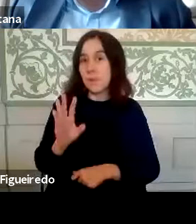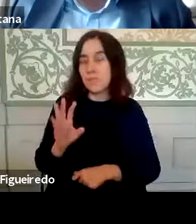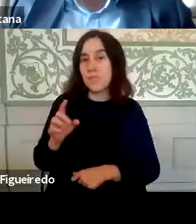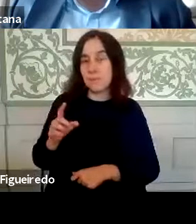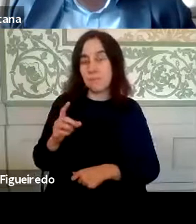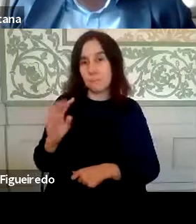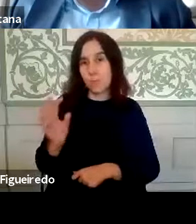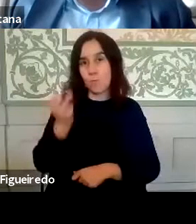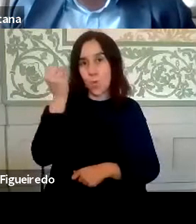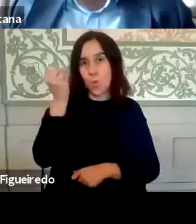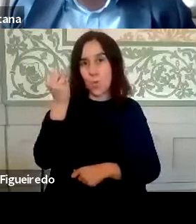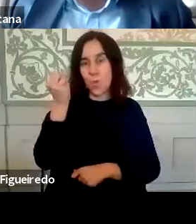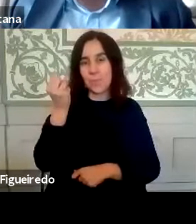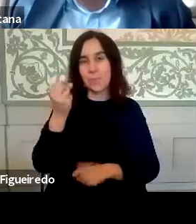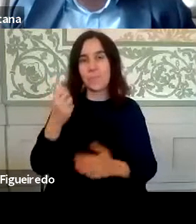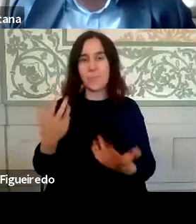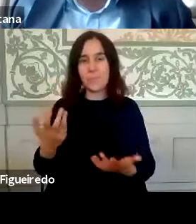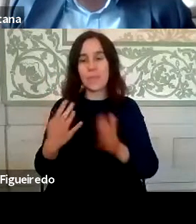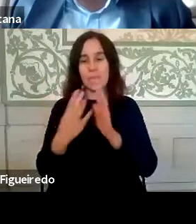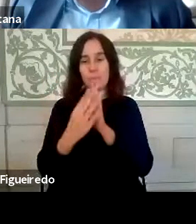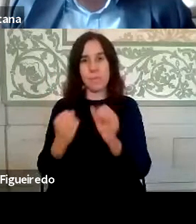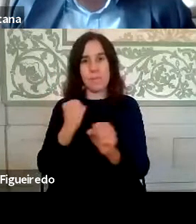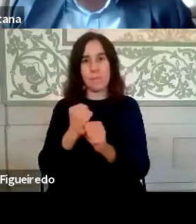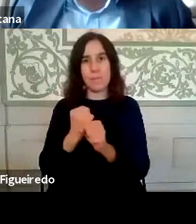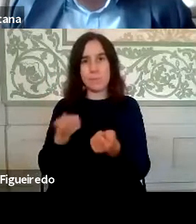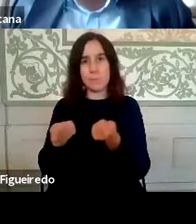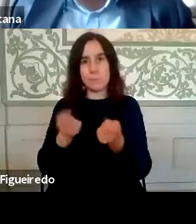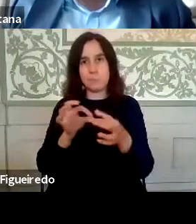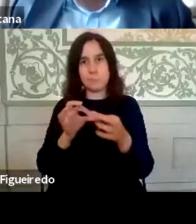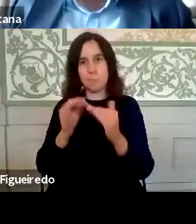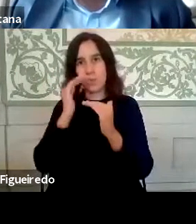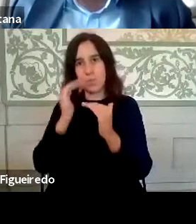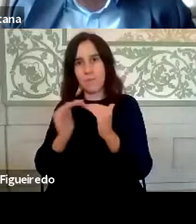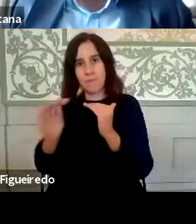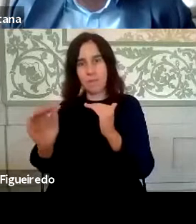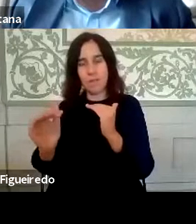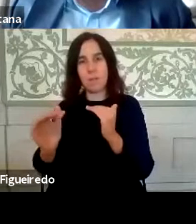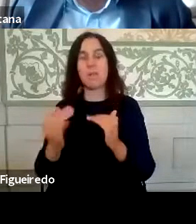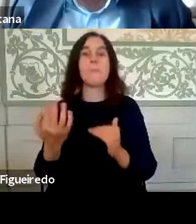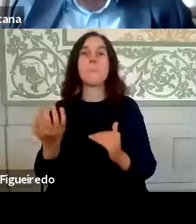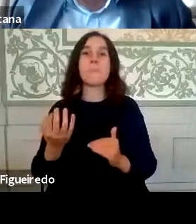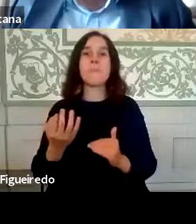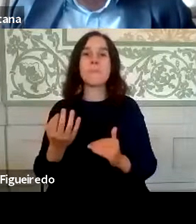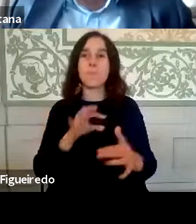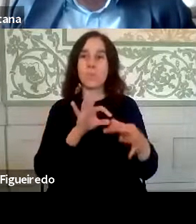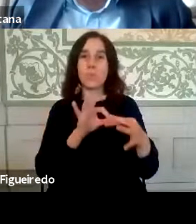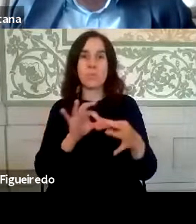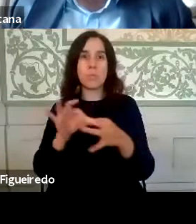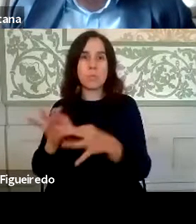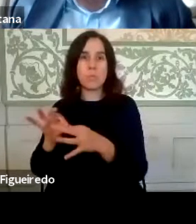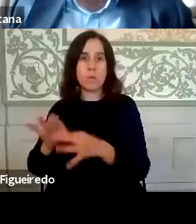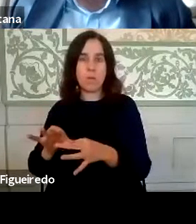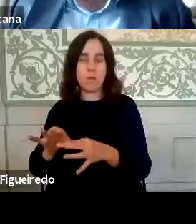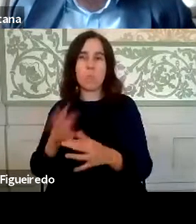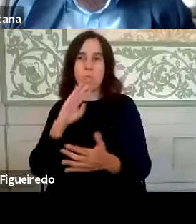um modelo de trabalho colaborativo sustentável, para além de considerarmos que a colaboração é o que